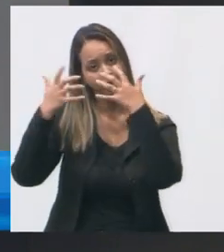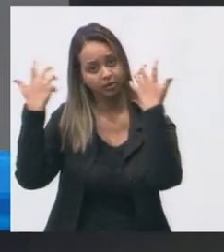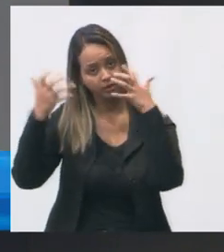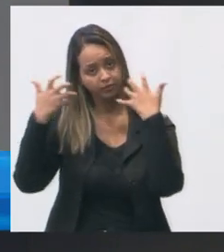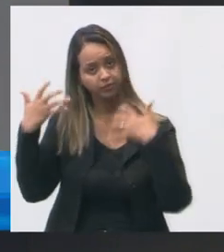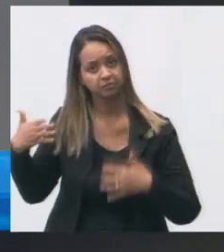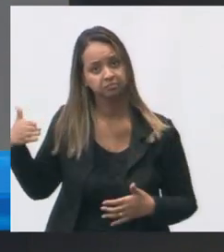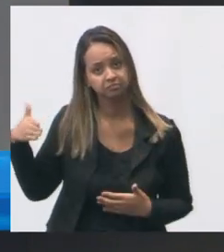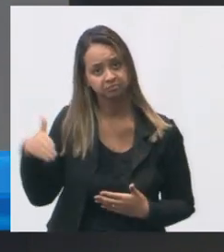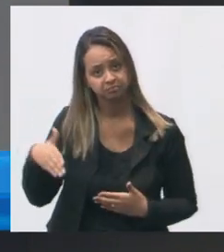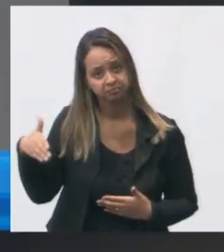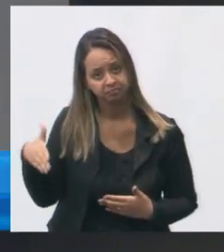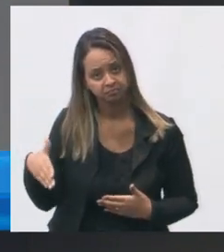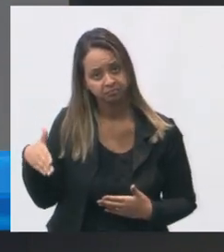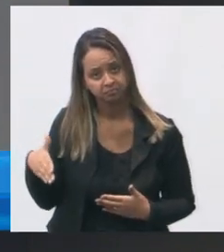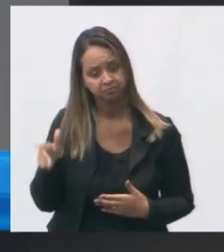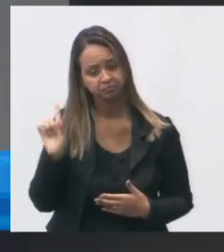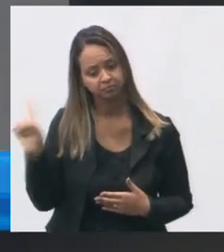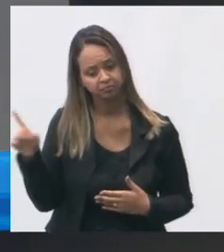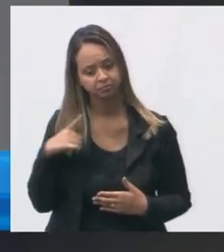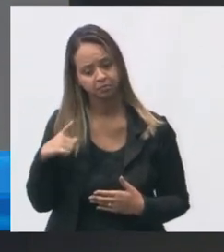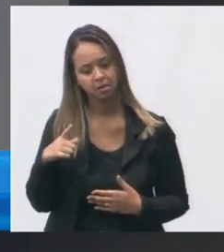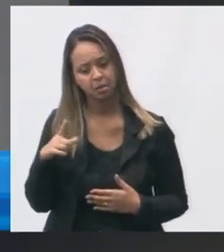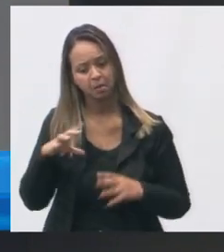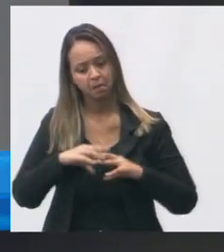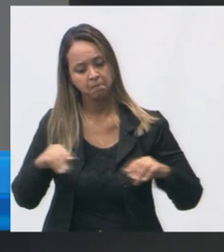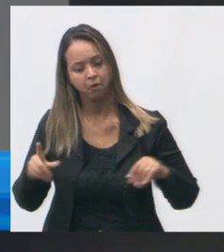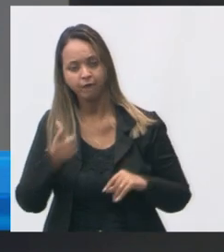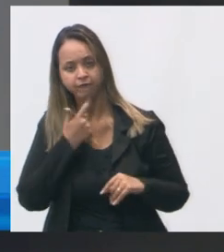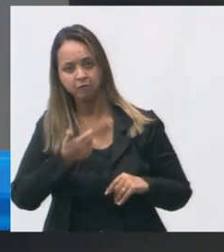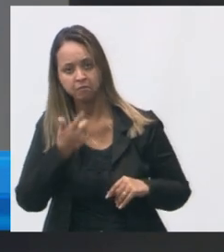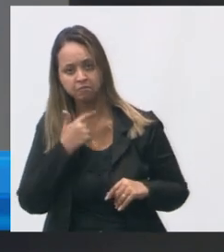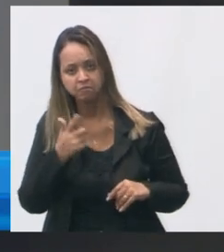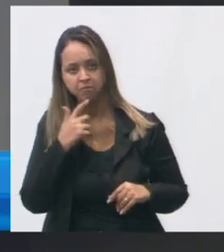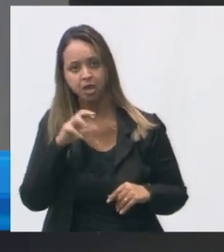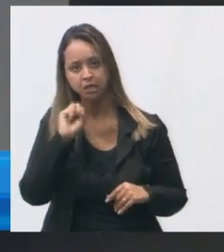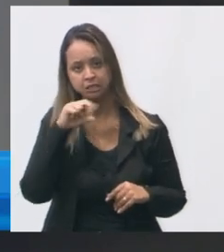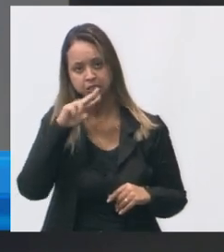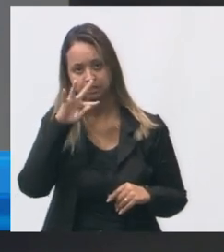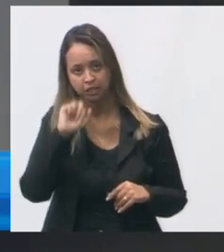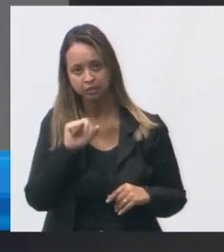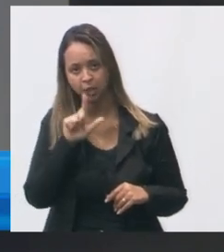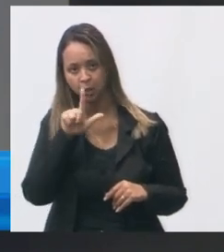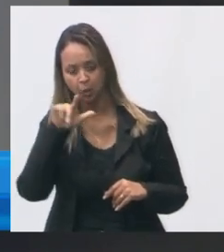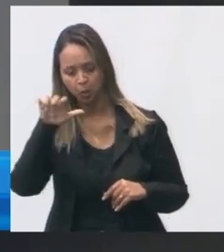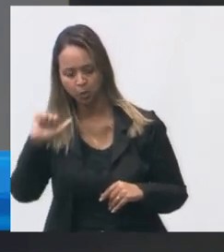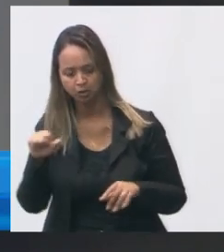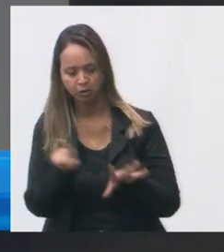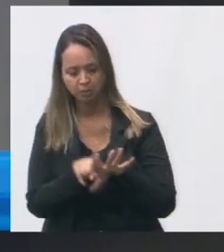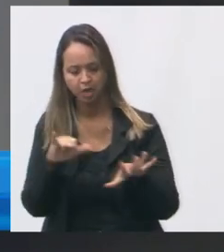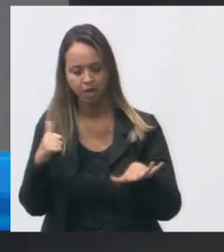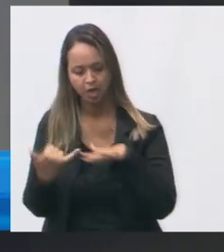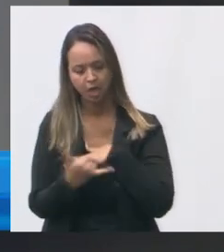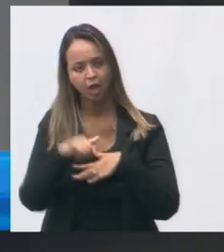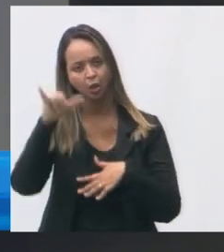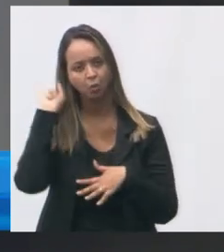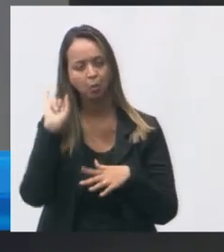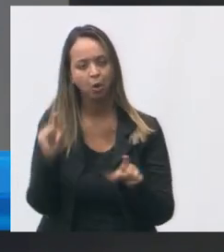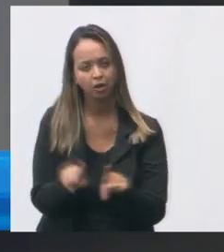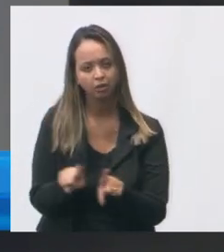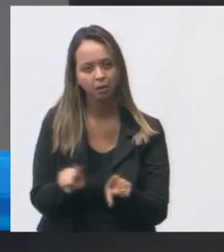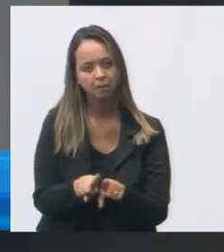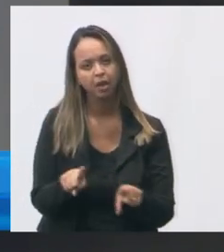frequenta essa unidade de saúde bairro vermelho santa luísa santa lúcia desculpa ilha do boi imóvel também é próprio nove